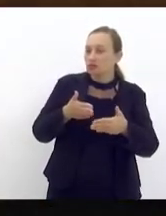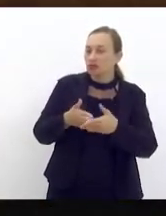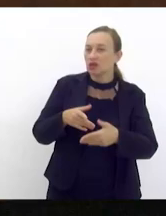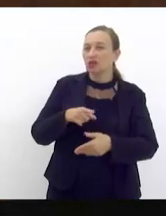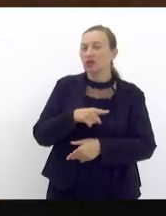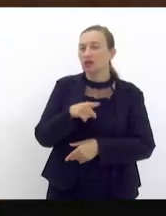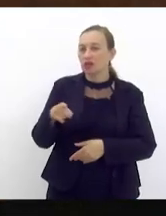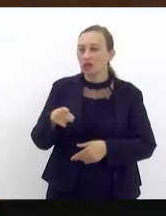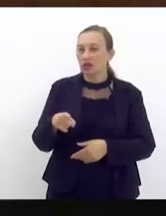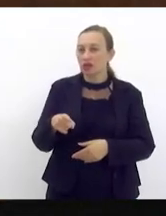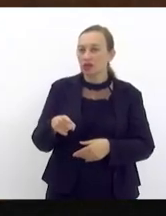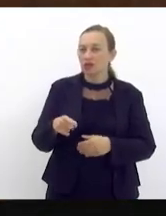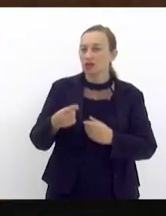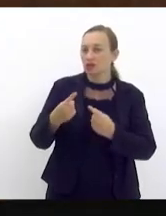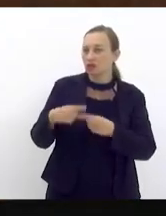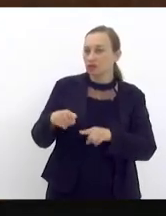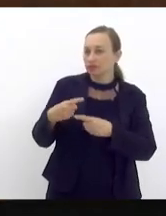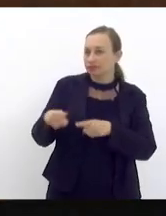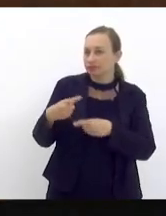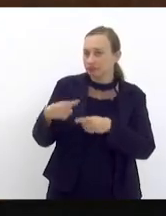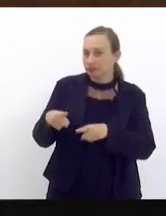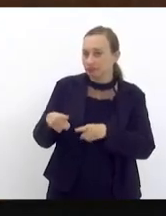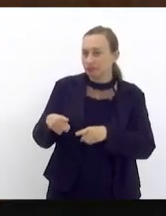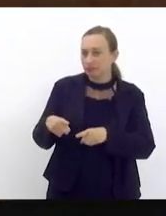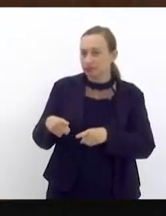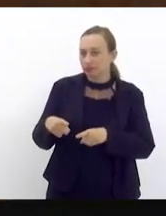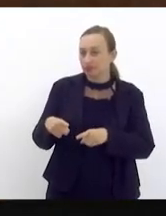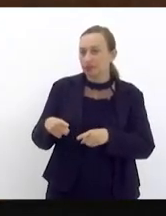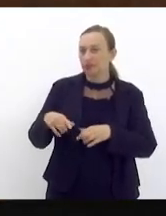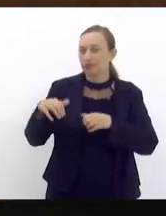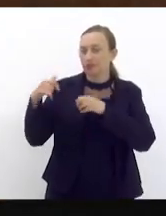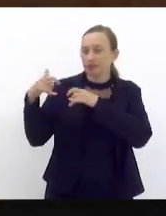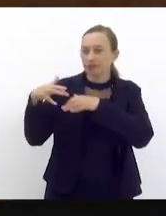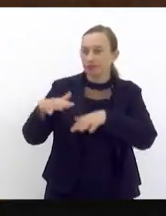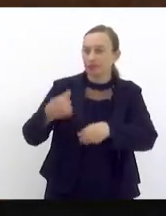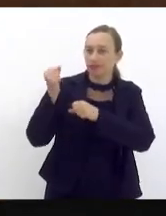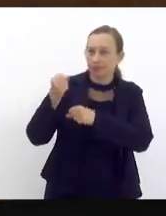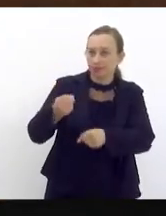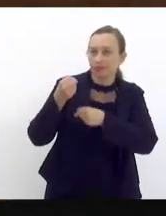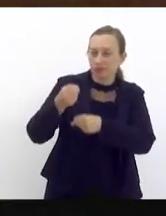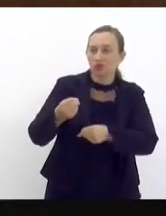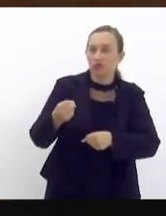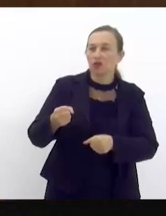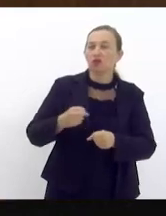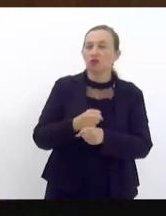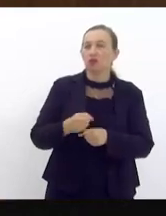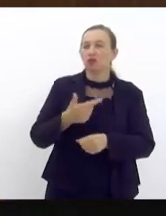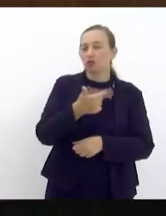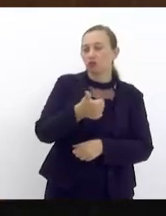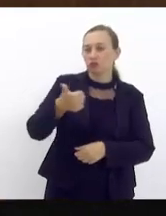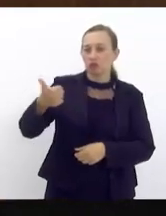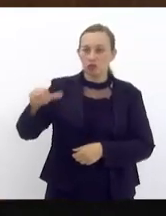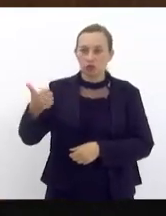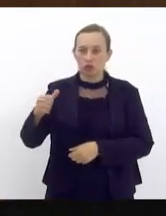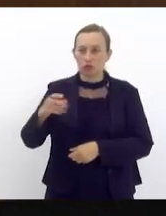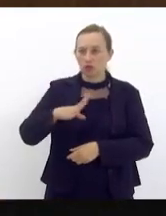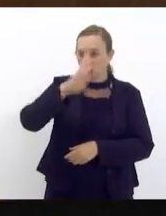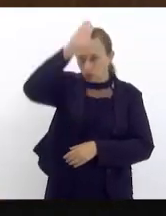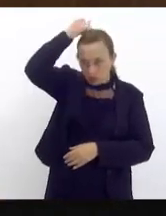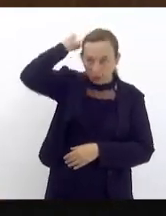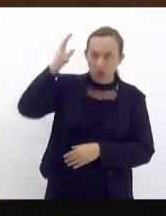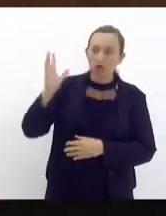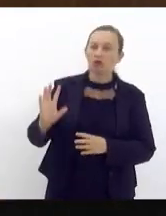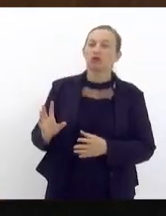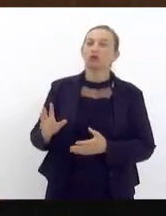participaram que foram perseguidos durante as manifestações dos bombeiros em 2011 fomos convencidos